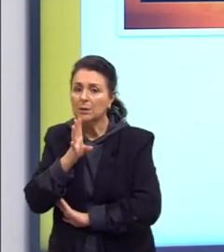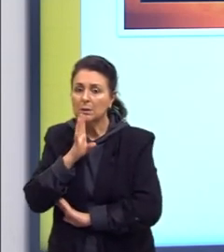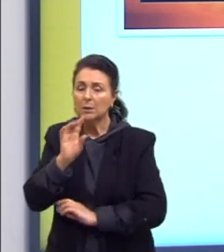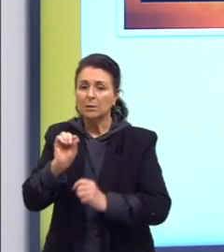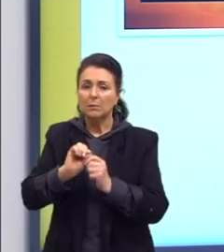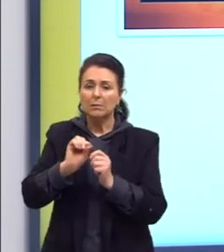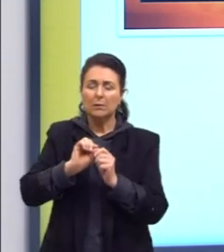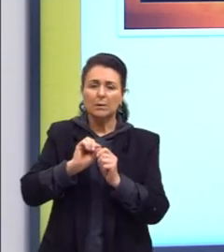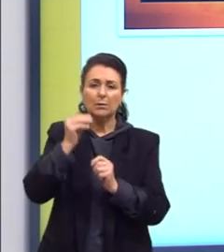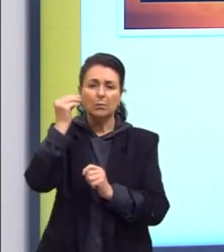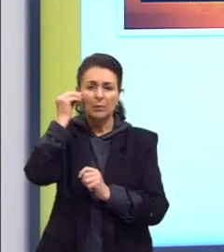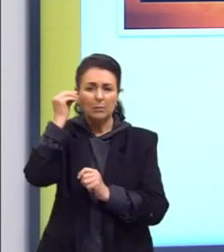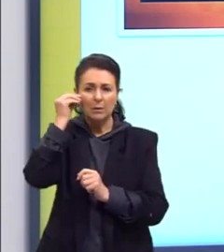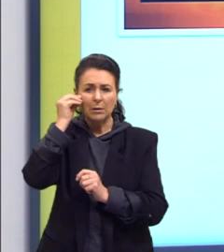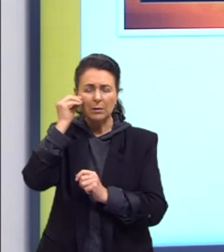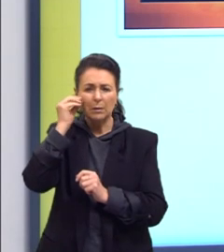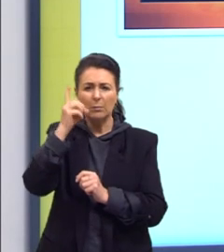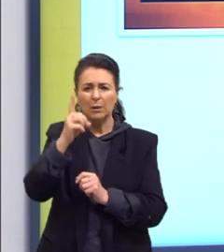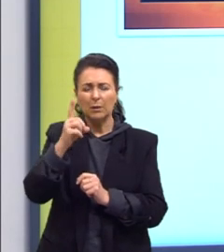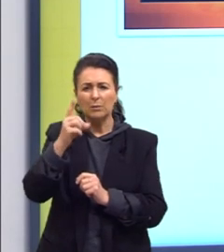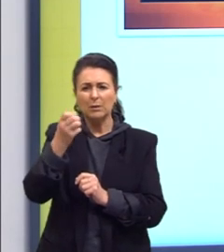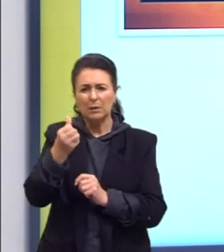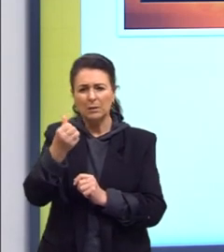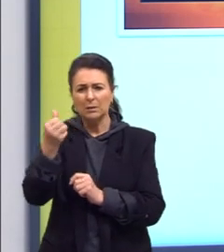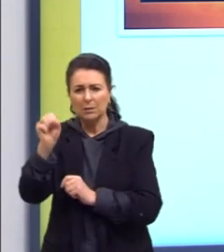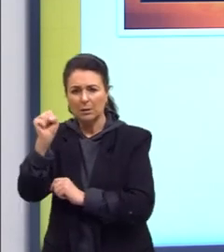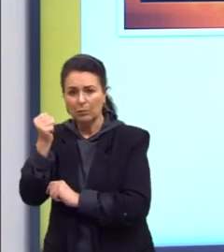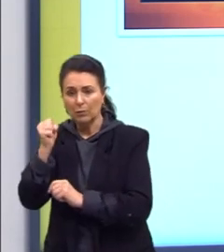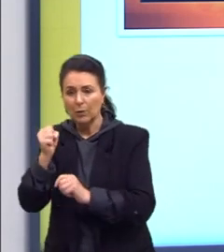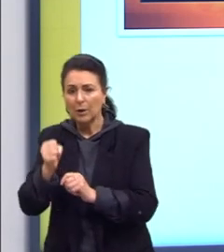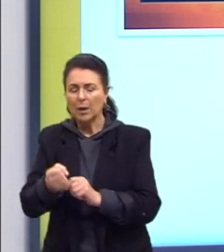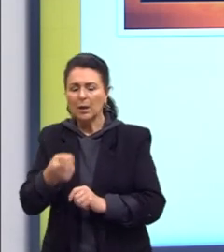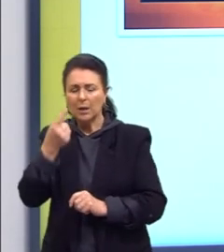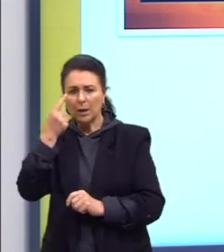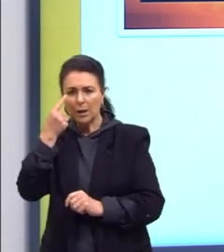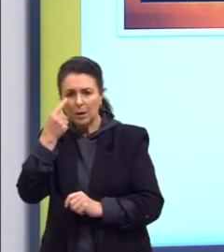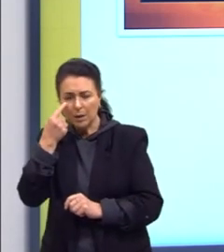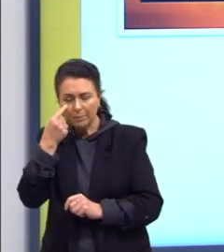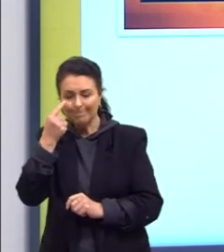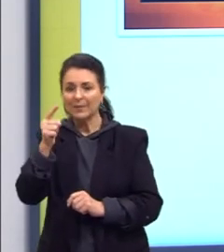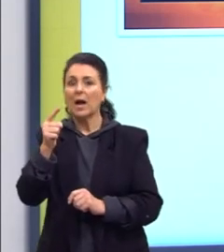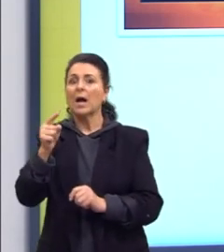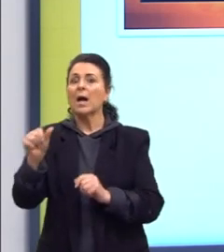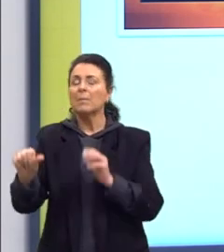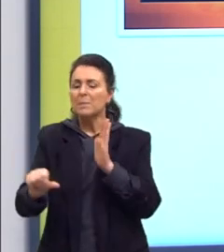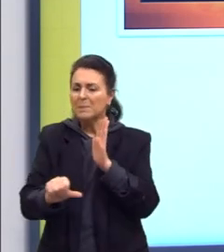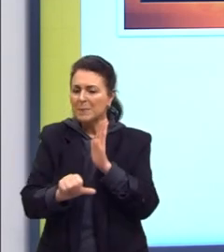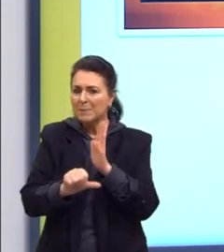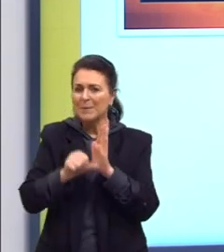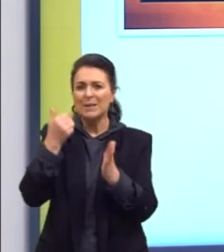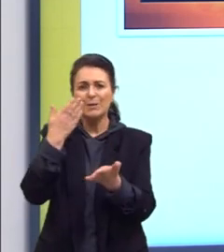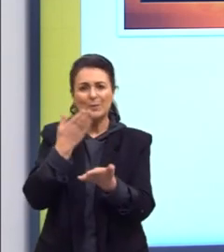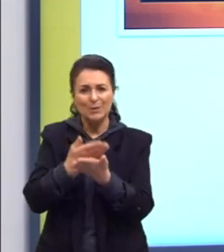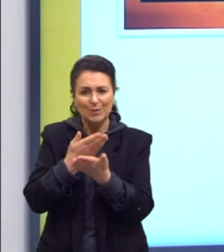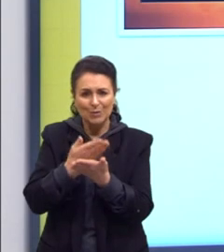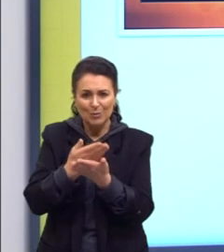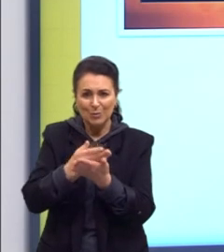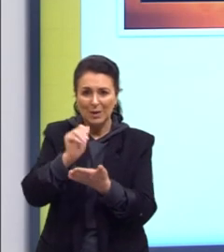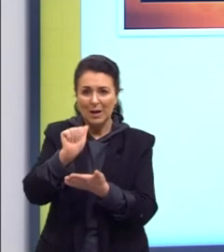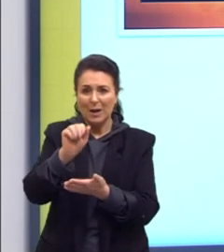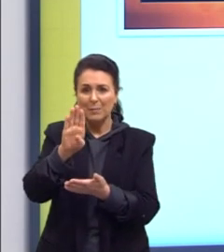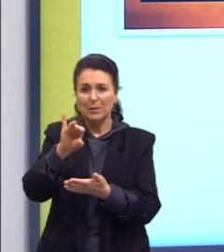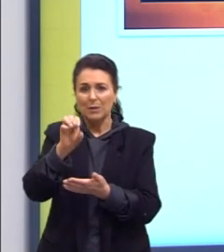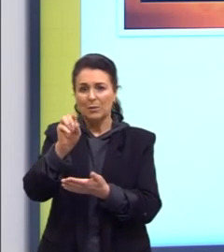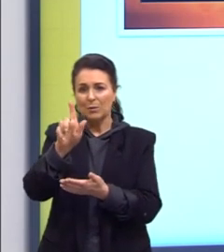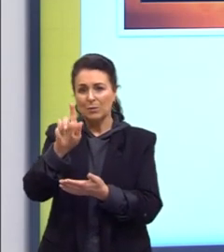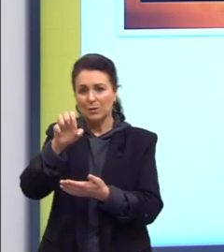em 1668, que se considera um dos primeiros passos para a refutação da biogênese. Porque tinha algumas pessoas que achavam que